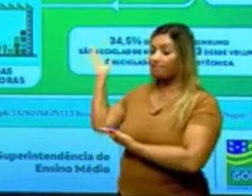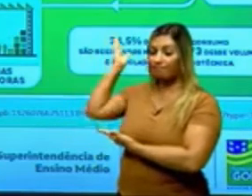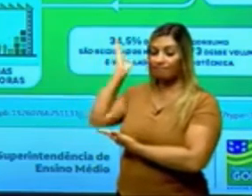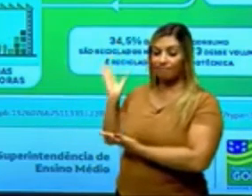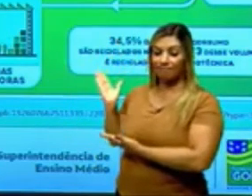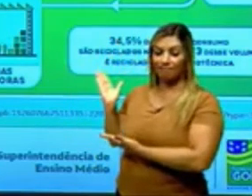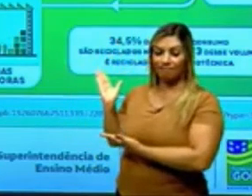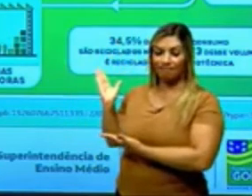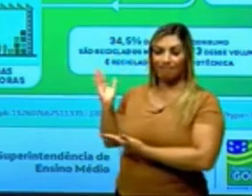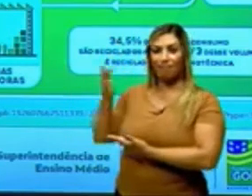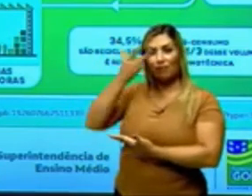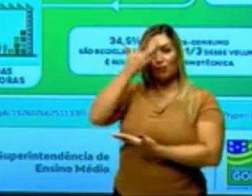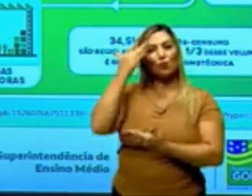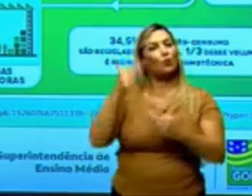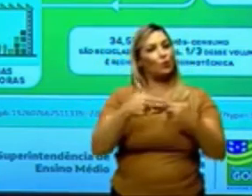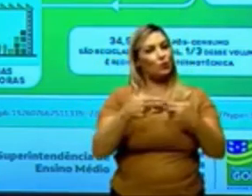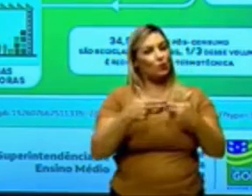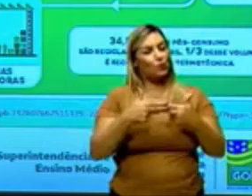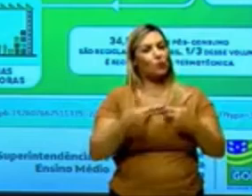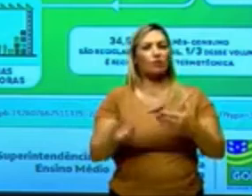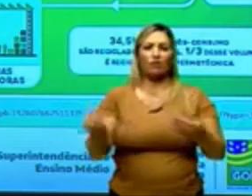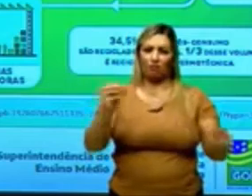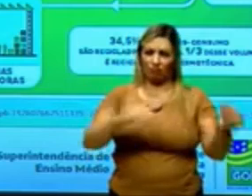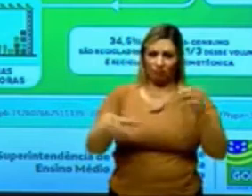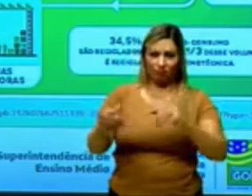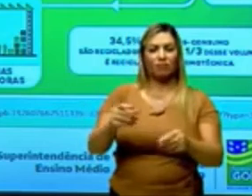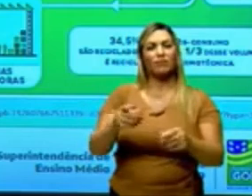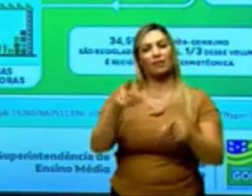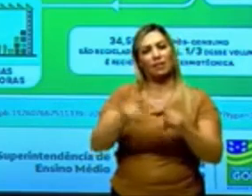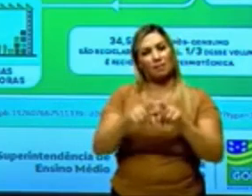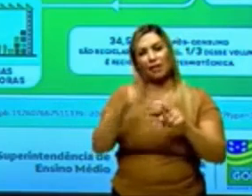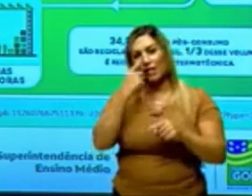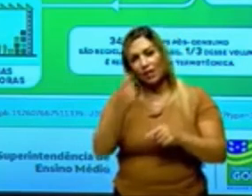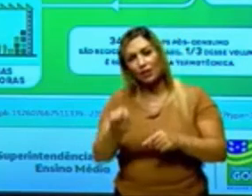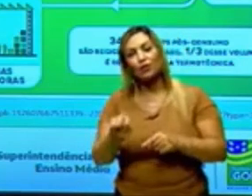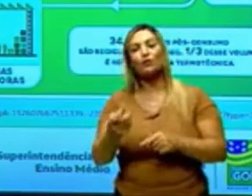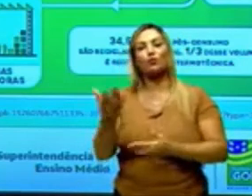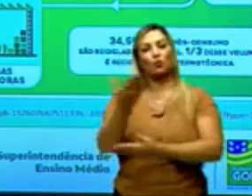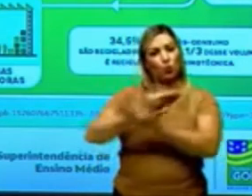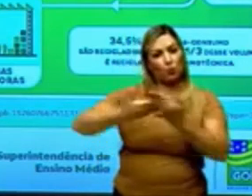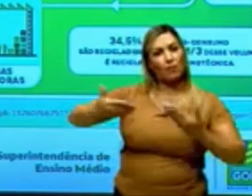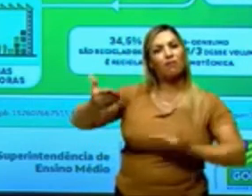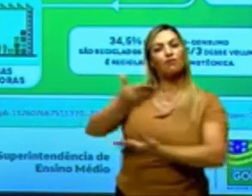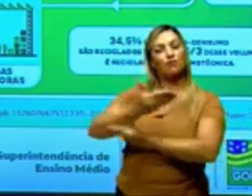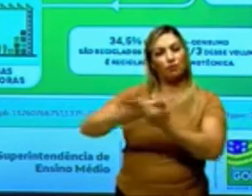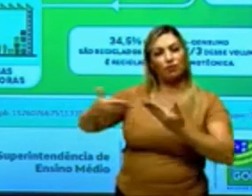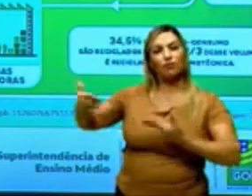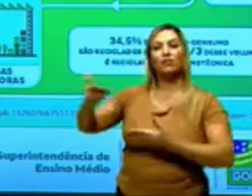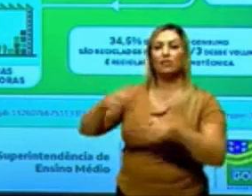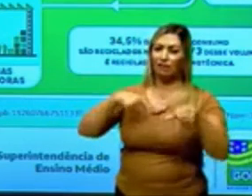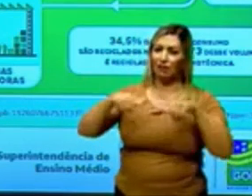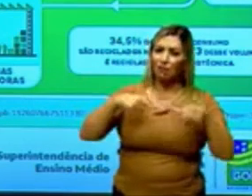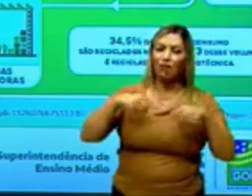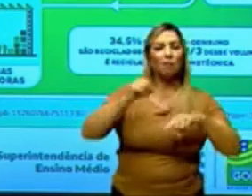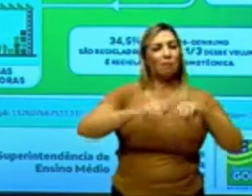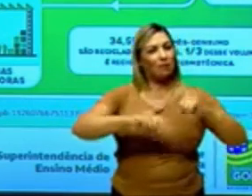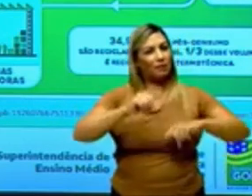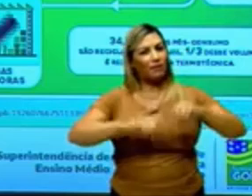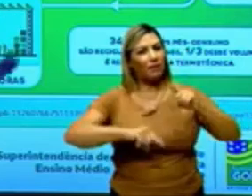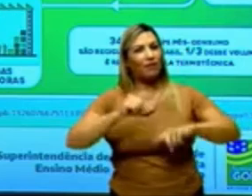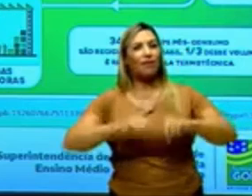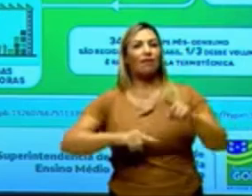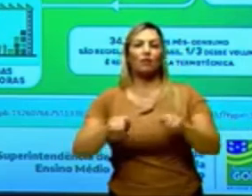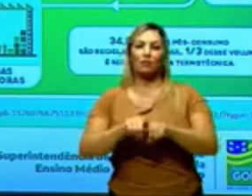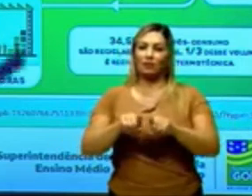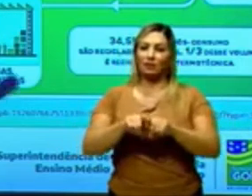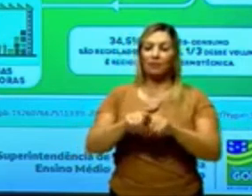eu tenho a questão da coleta seletiva, tenho as cooperativas, né, que vão, né, a trabalhar com esse material por meio